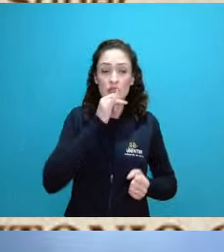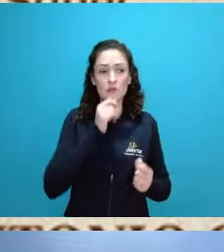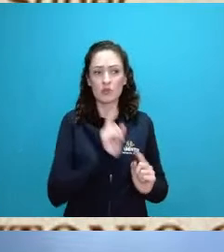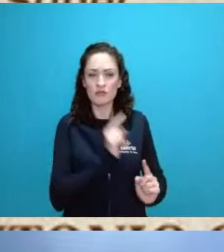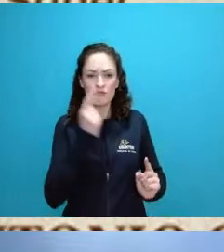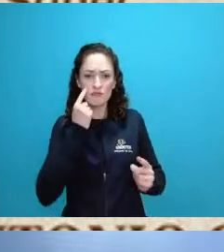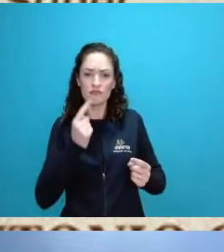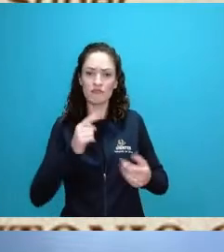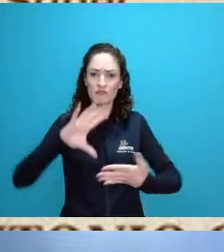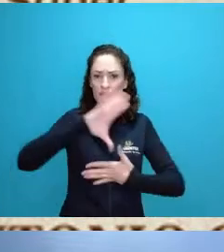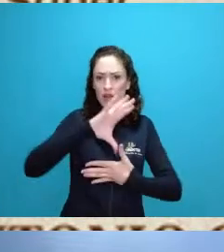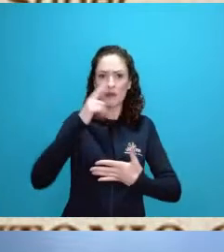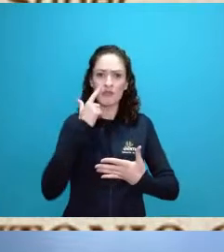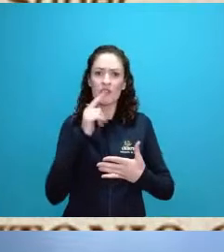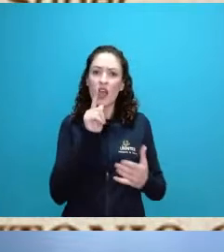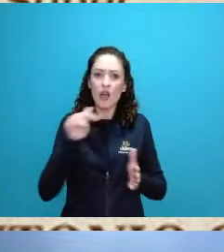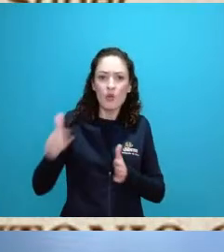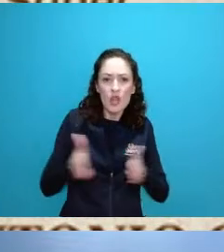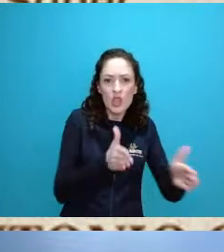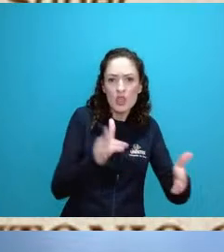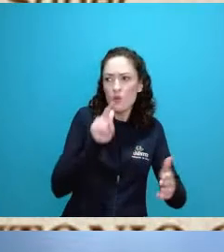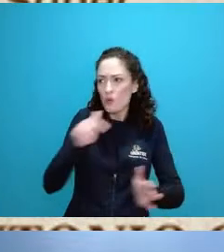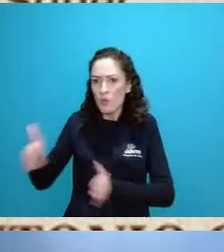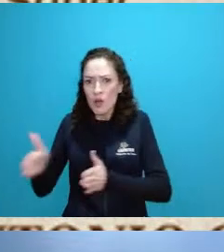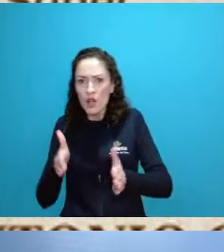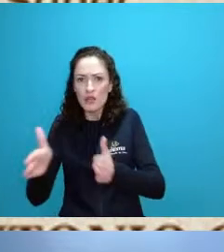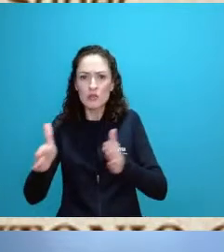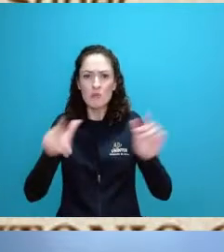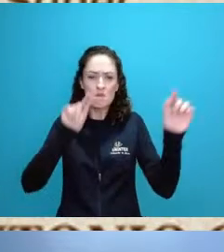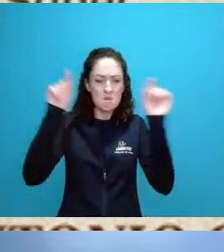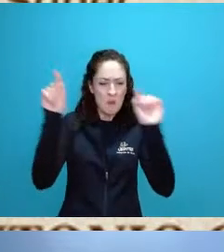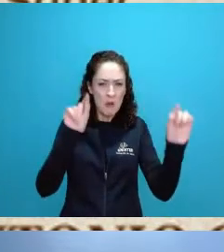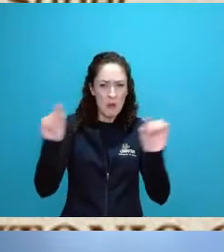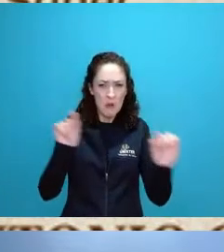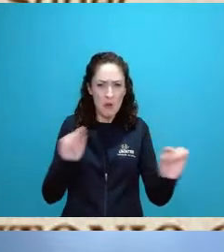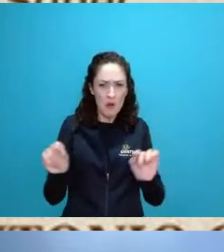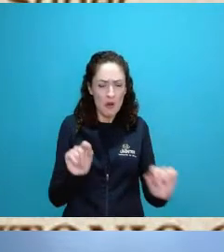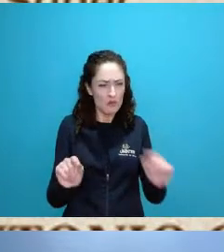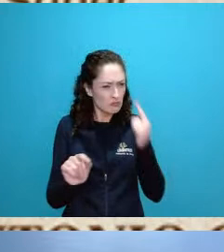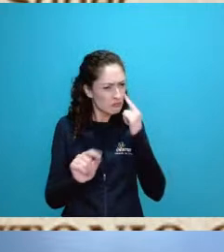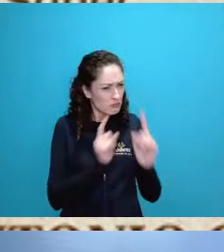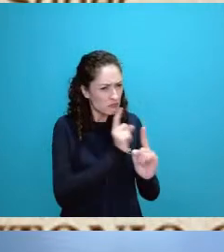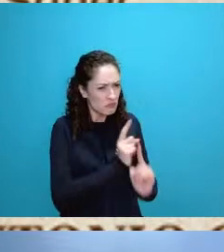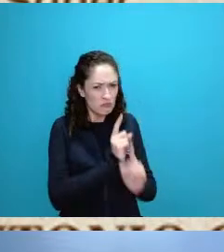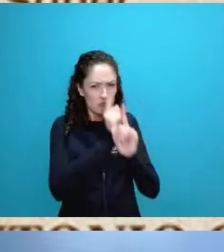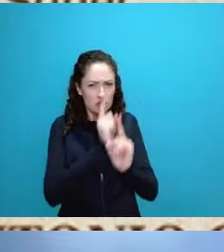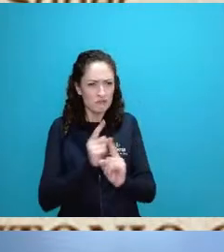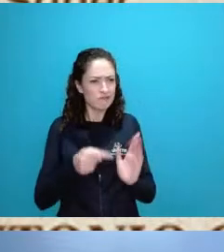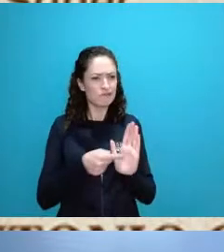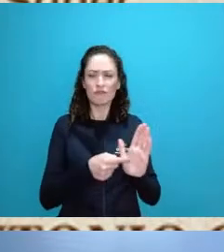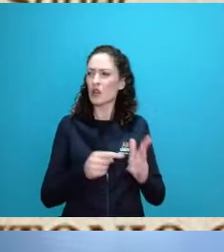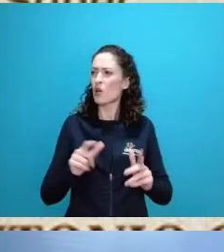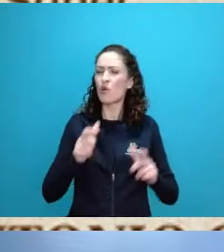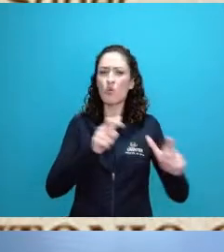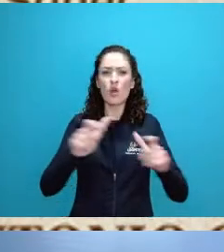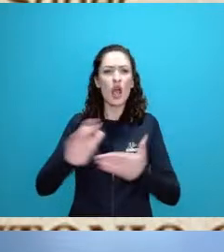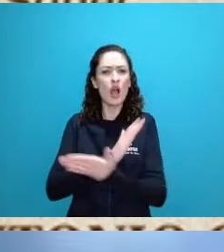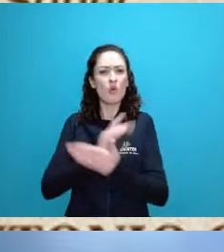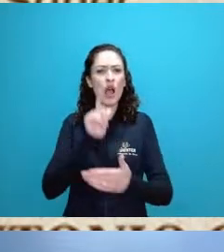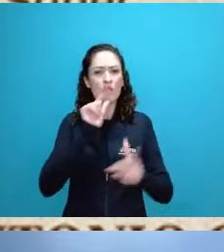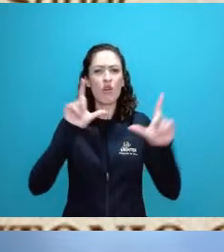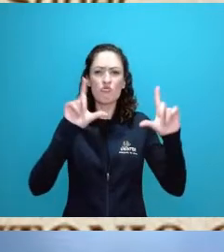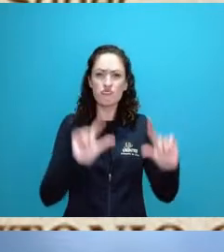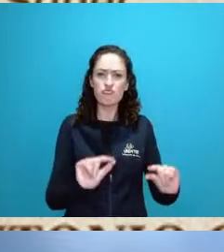explicando a falta de água em alguns ambientes então vamos pegar vou pegar especialmente